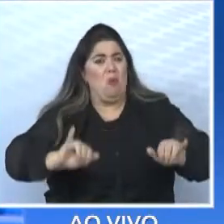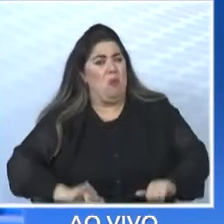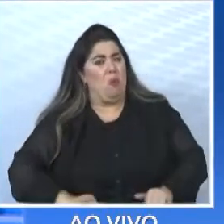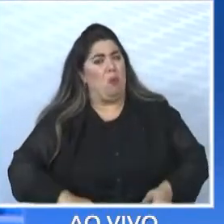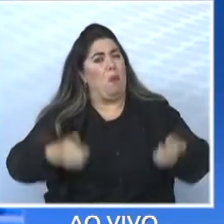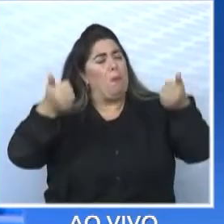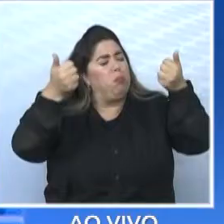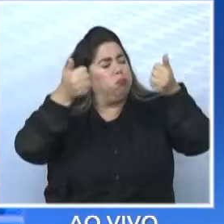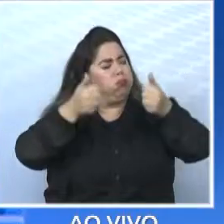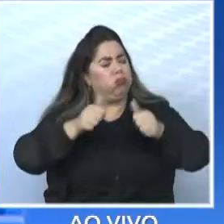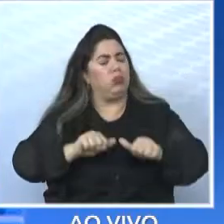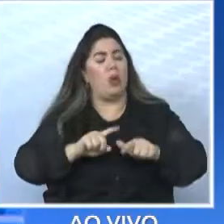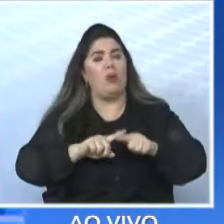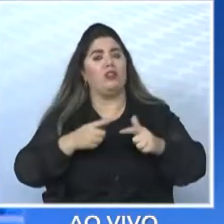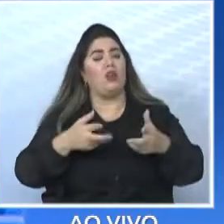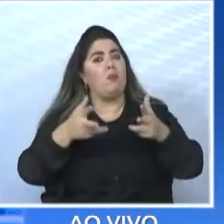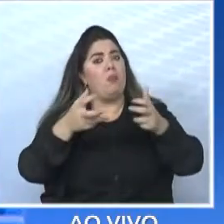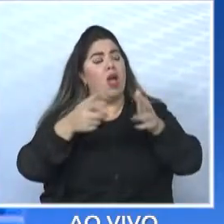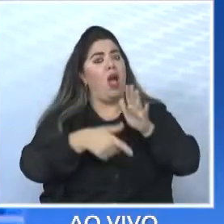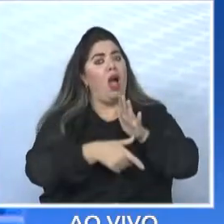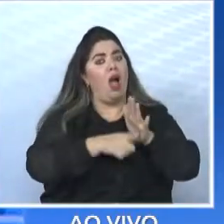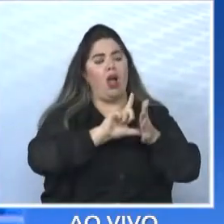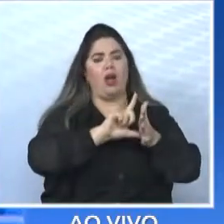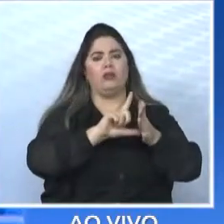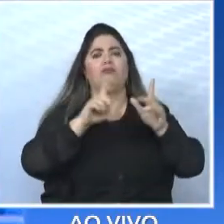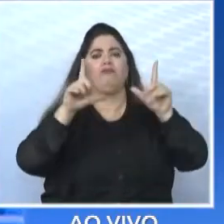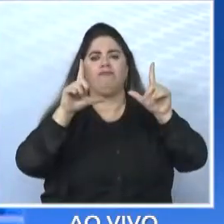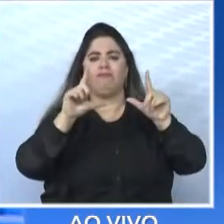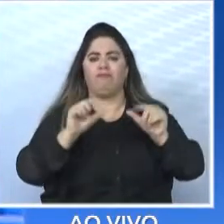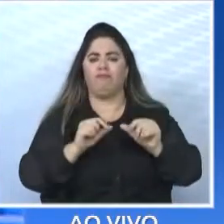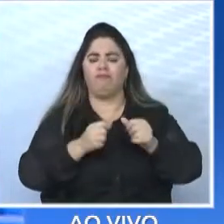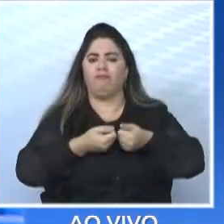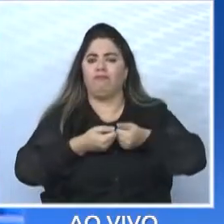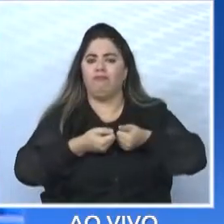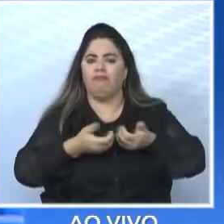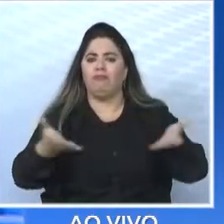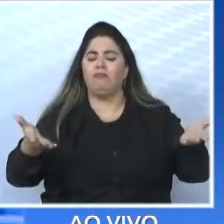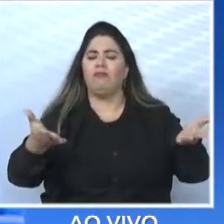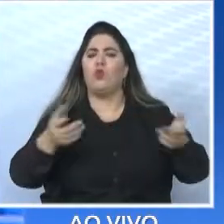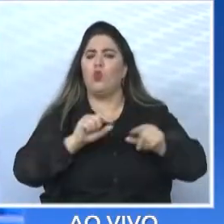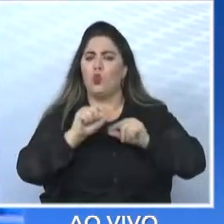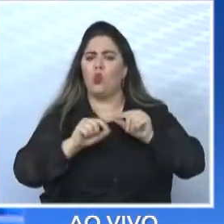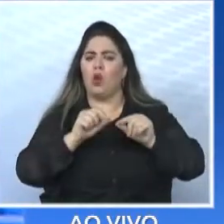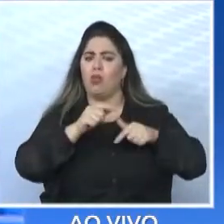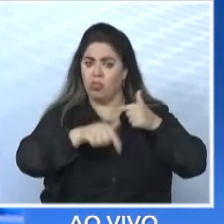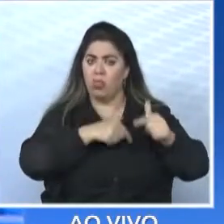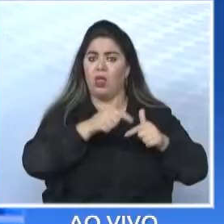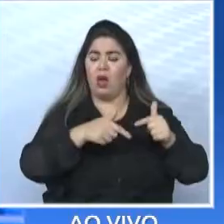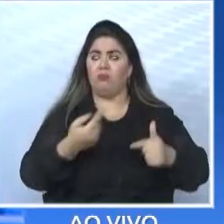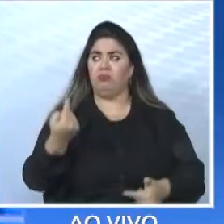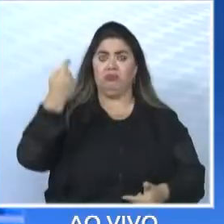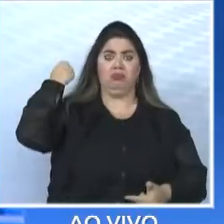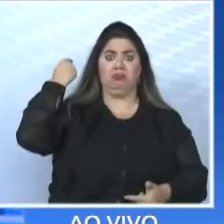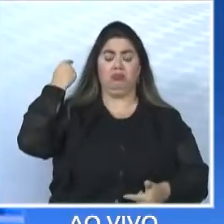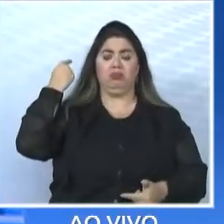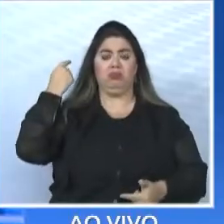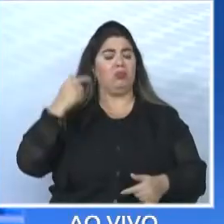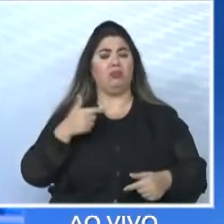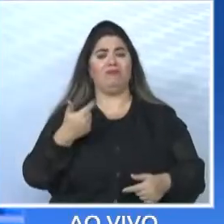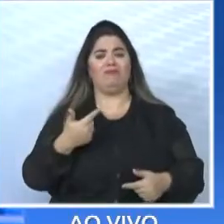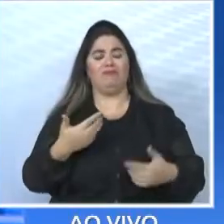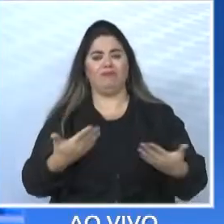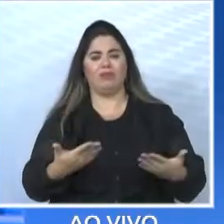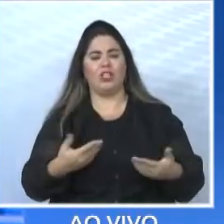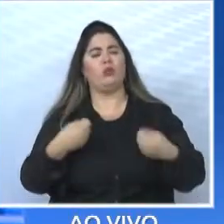previsto essa diminuição da oferta de empregos lá atrás e não fez. E, agora, nós precisamos de experiência,